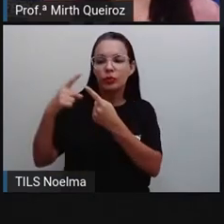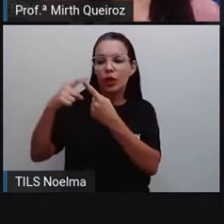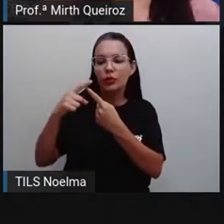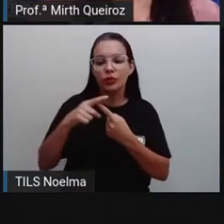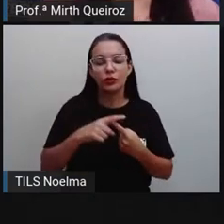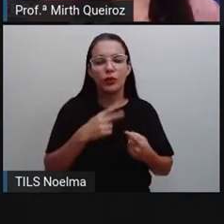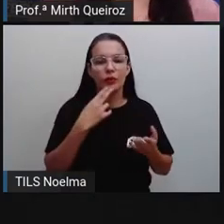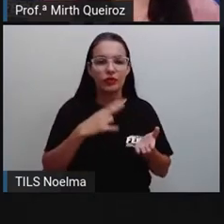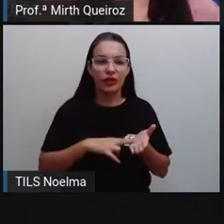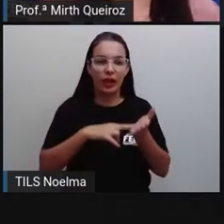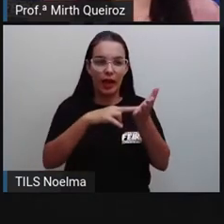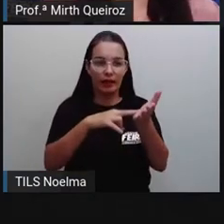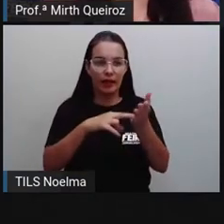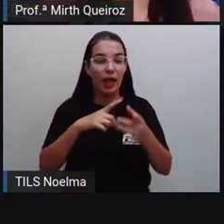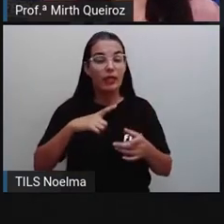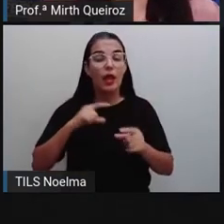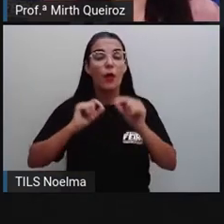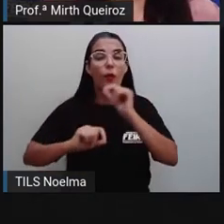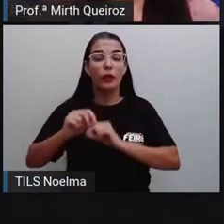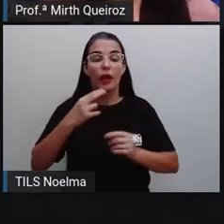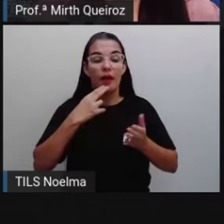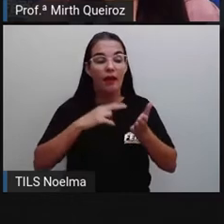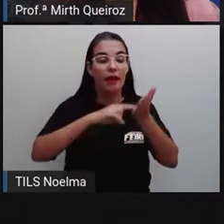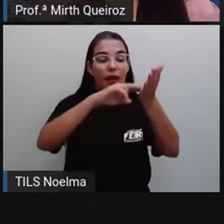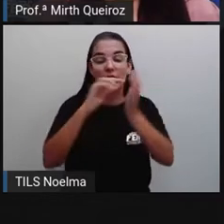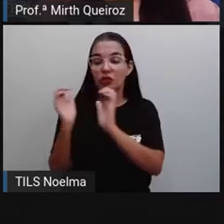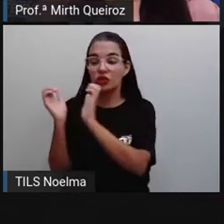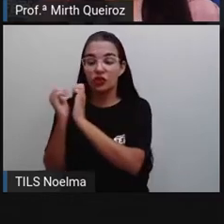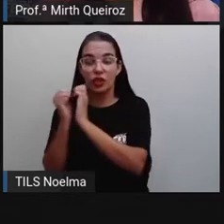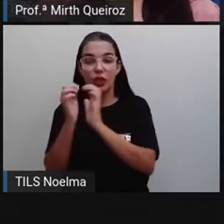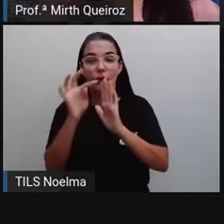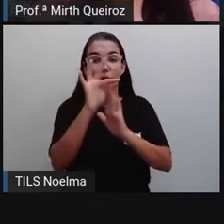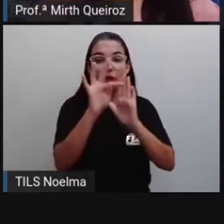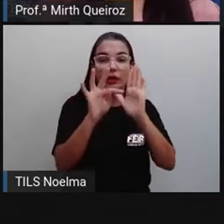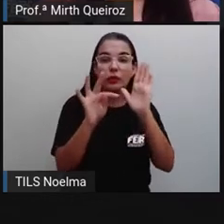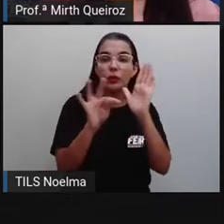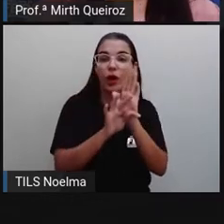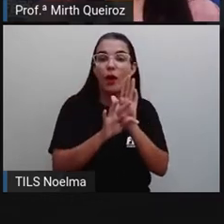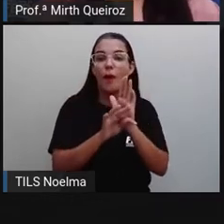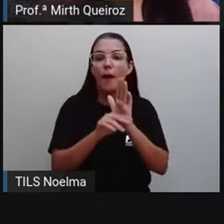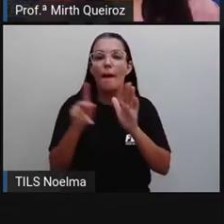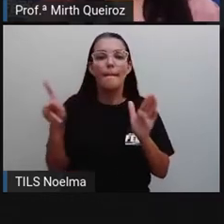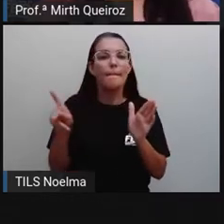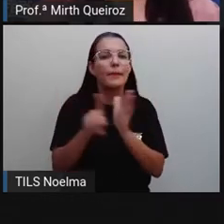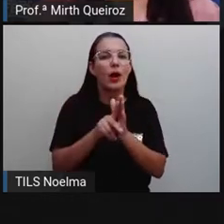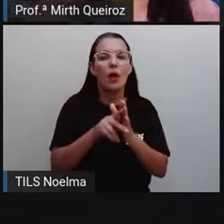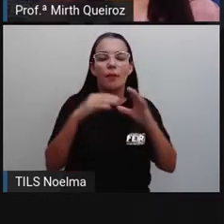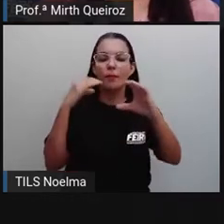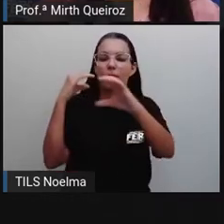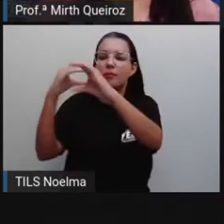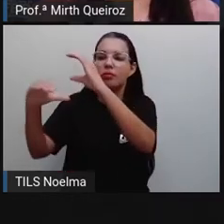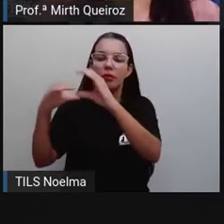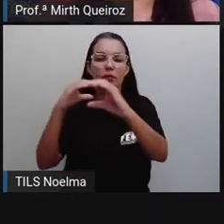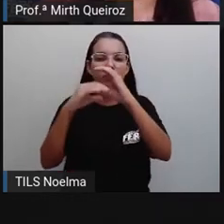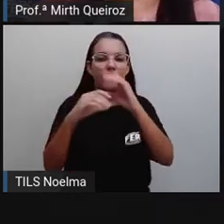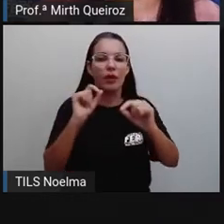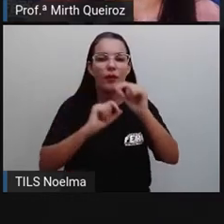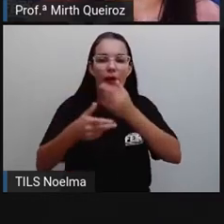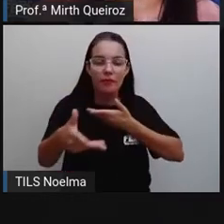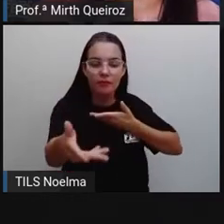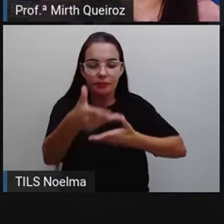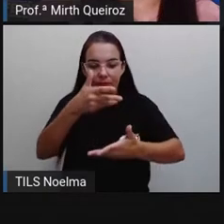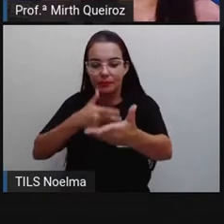de carta. A carta é um gênero textual de correspondência, o qual visa estabelecer uma